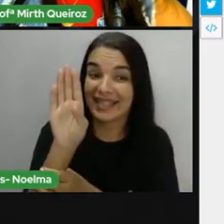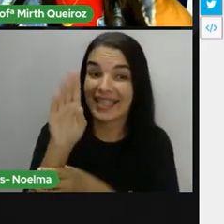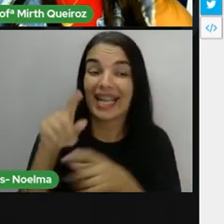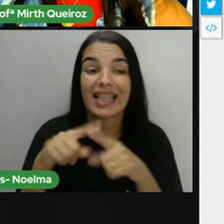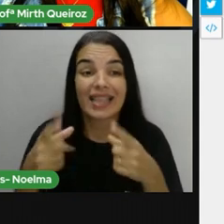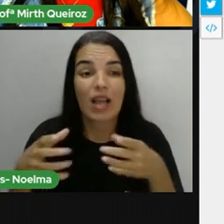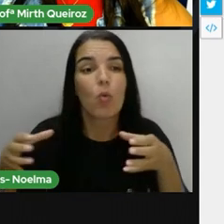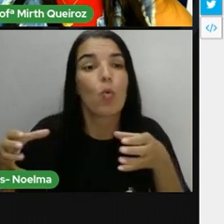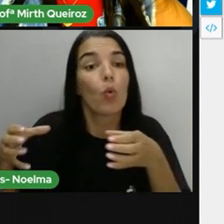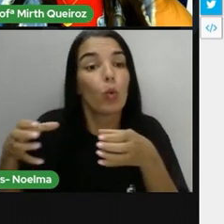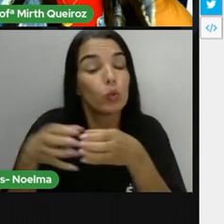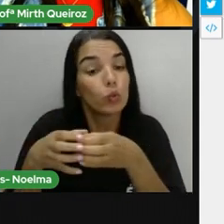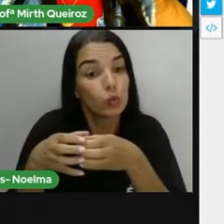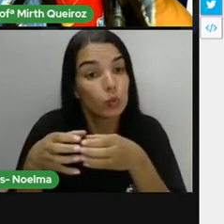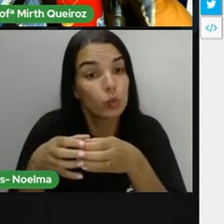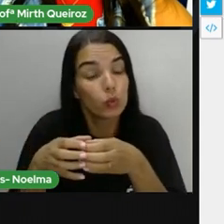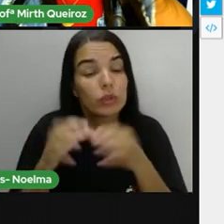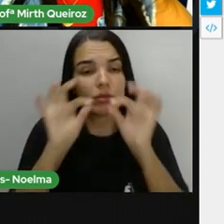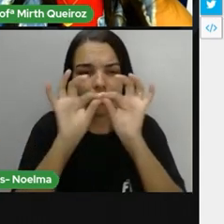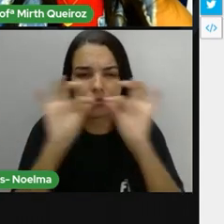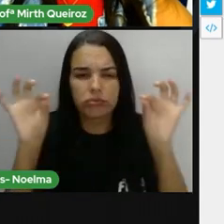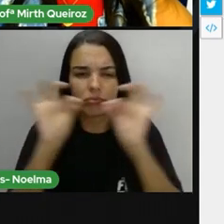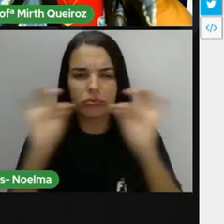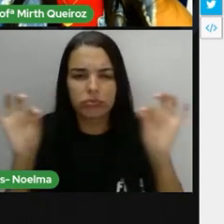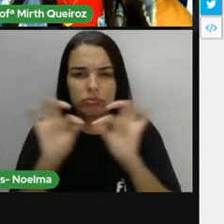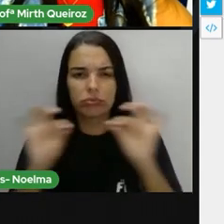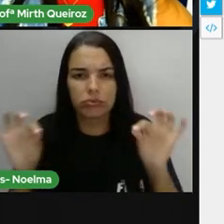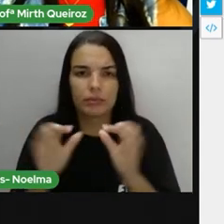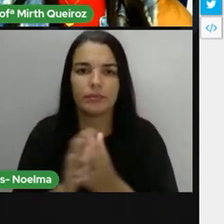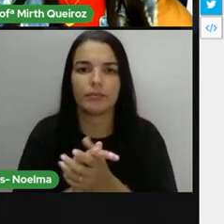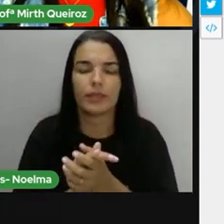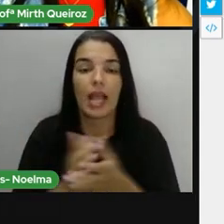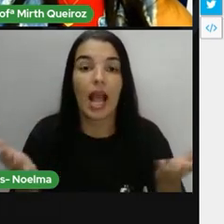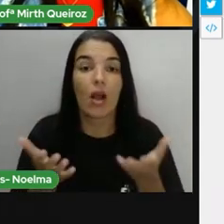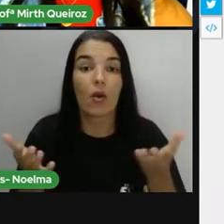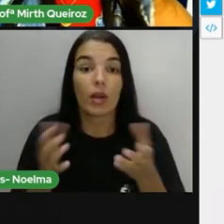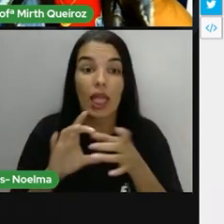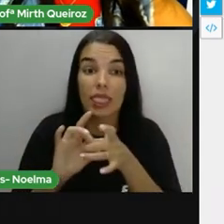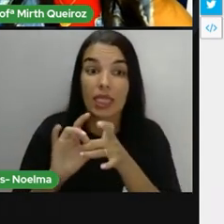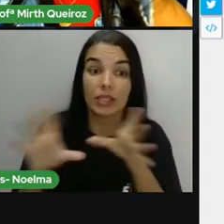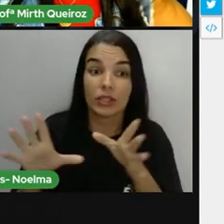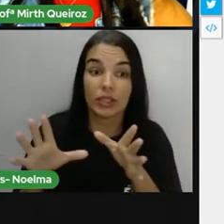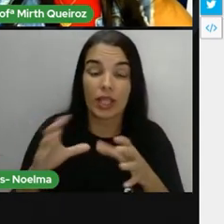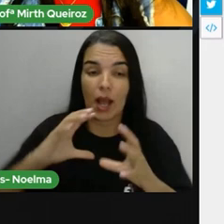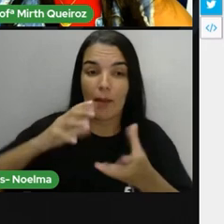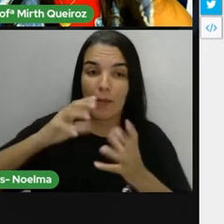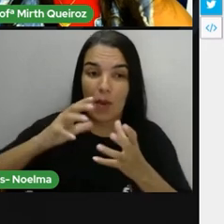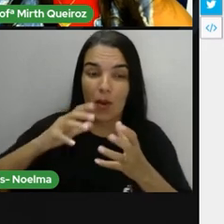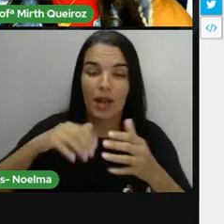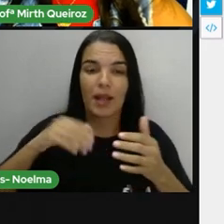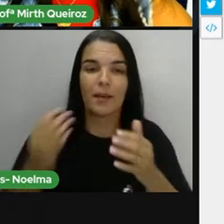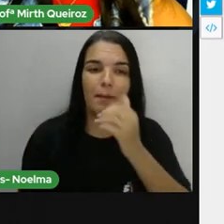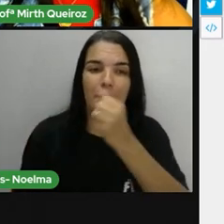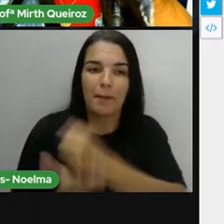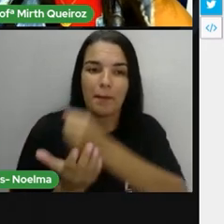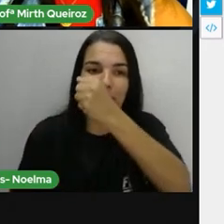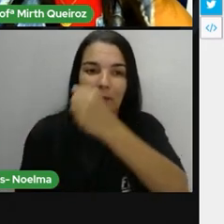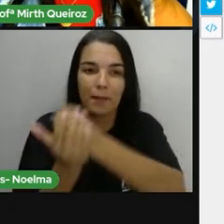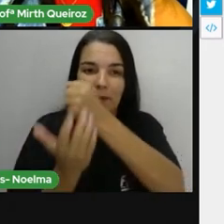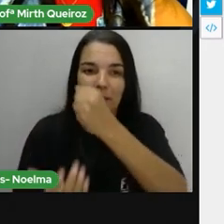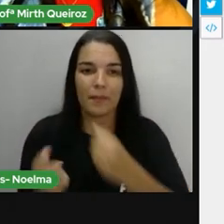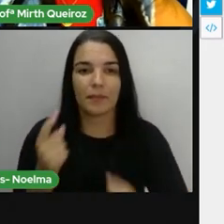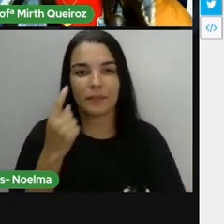conjunto de versos, né? Deixando a bola e a peteca. A gente vai descobrir a rima, tá?